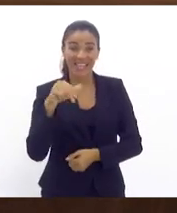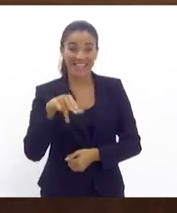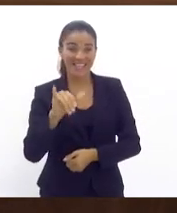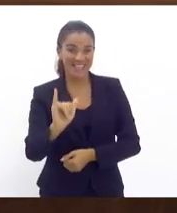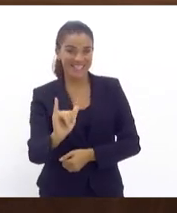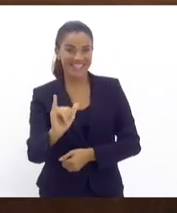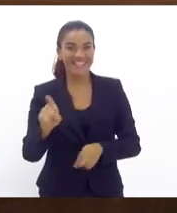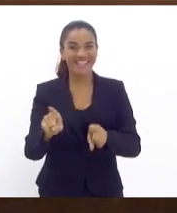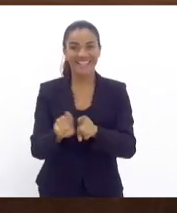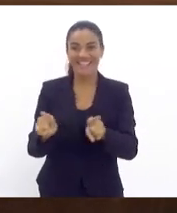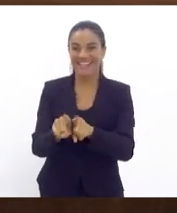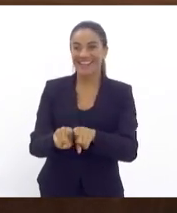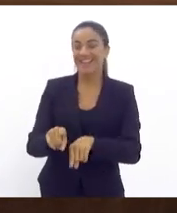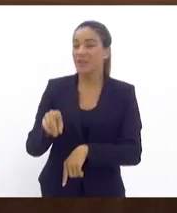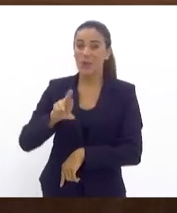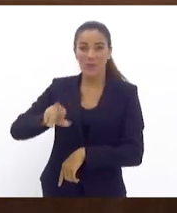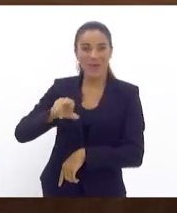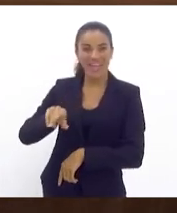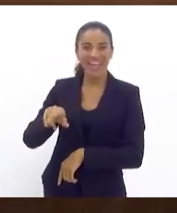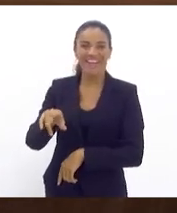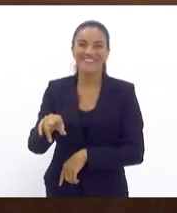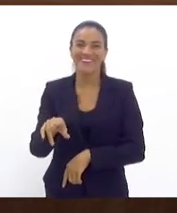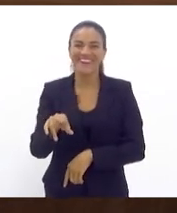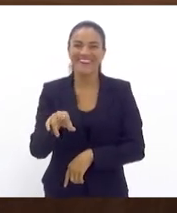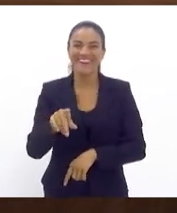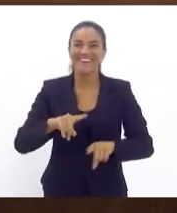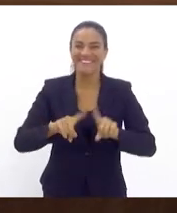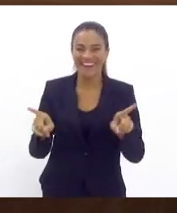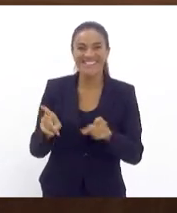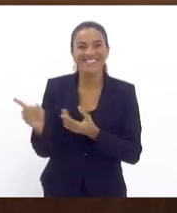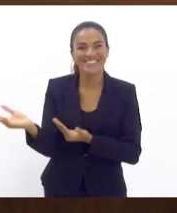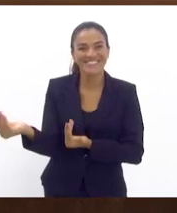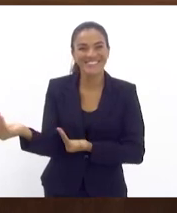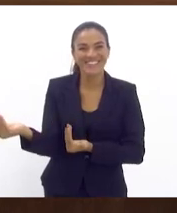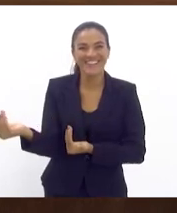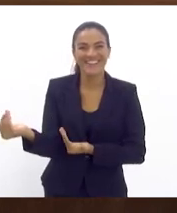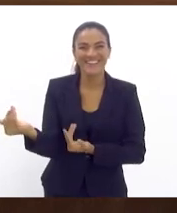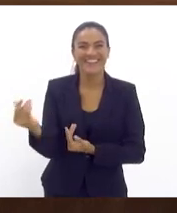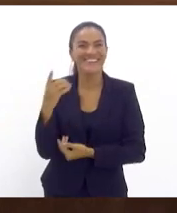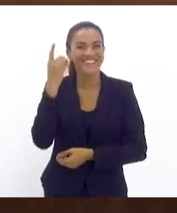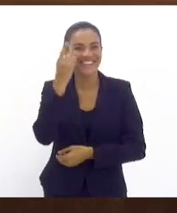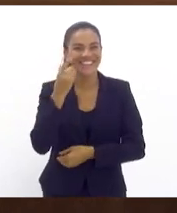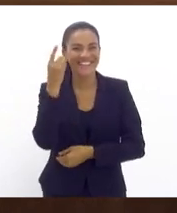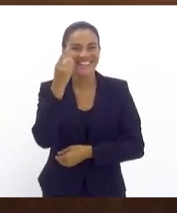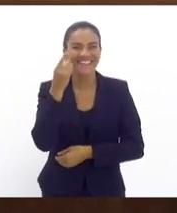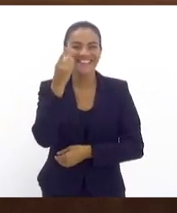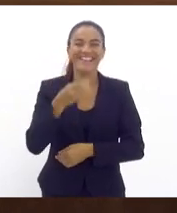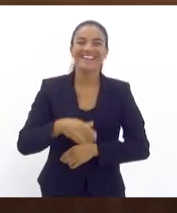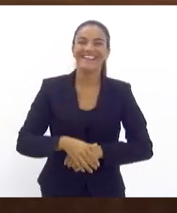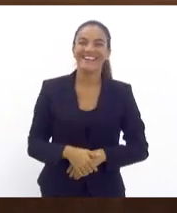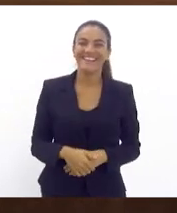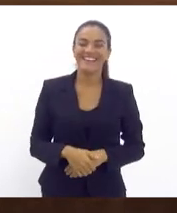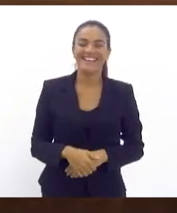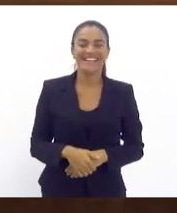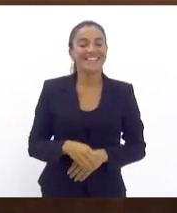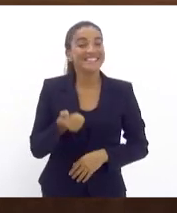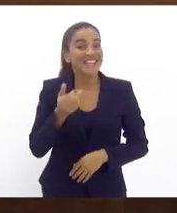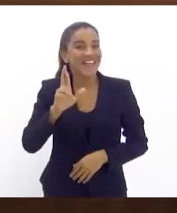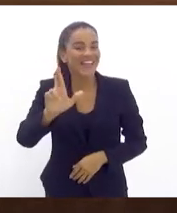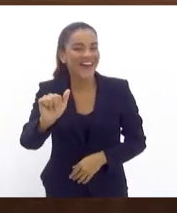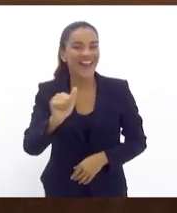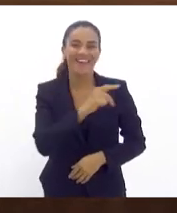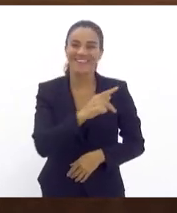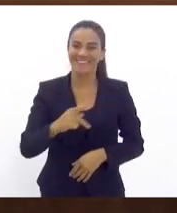Gisele Monteiro. Não são irmãs, mas são jovens deputadas. Senhora presidente, a ata